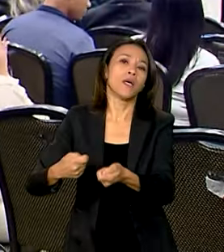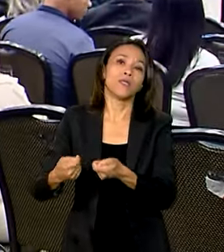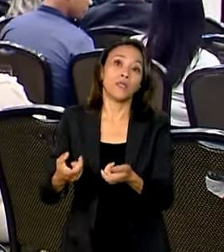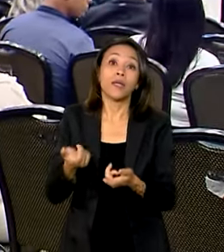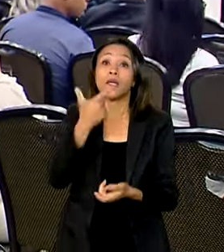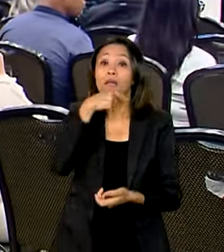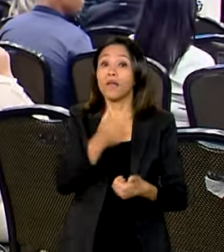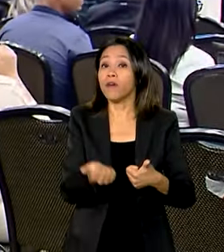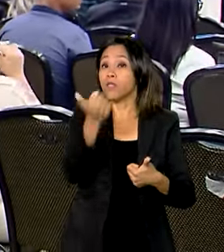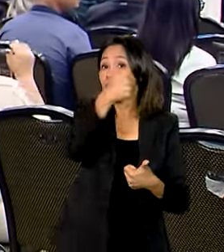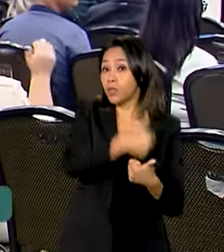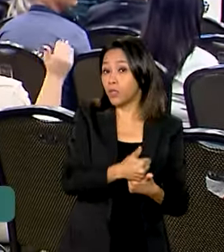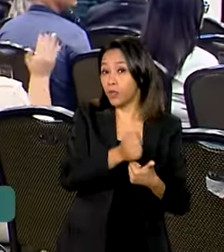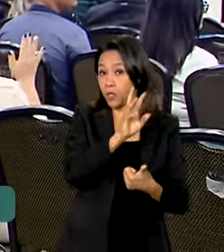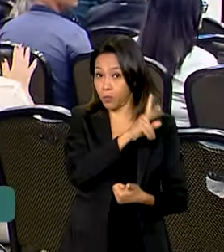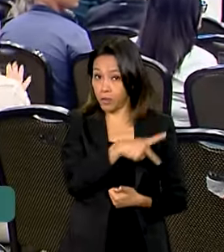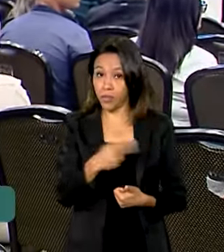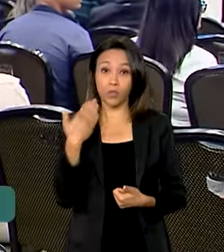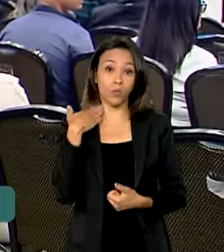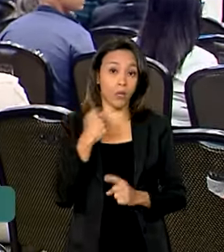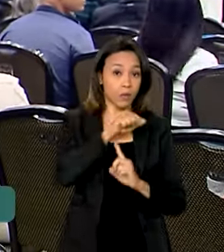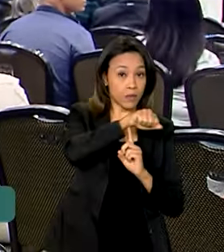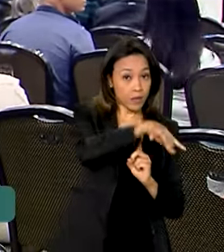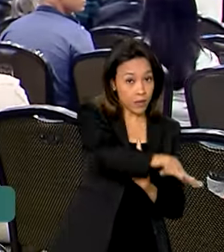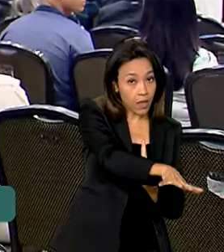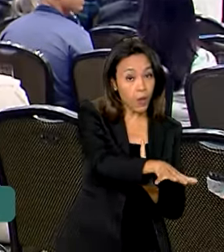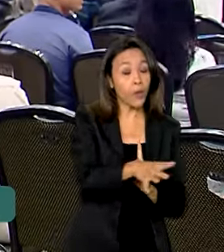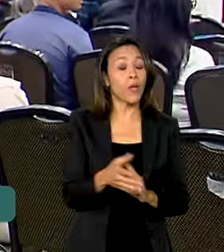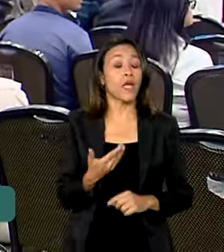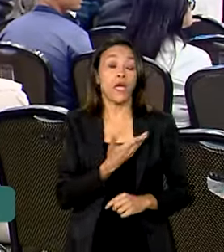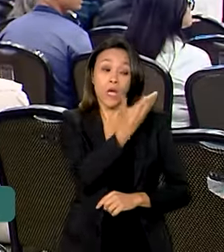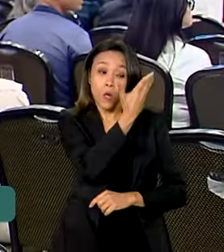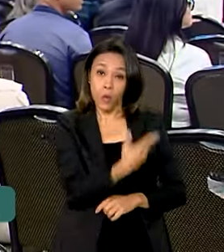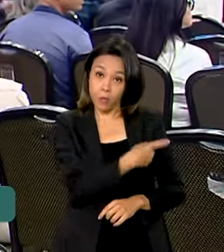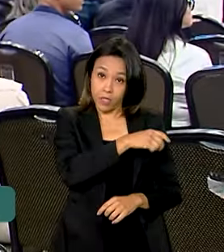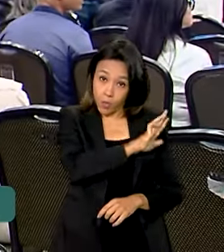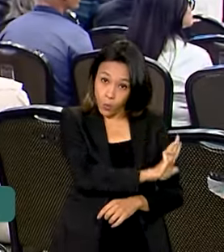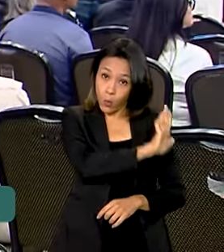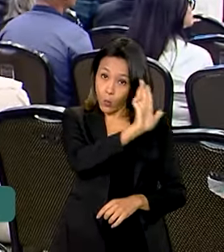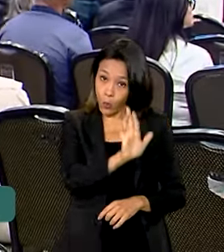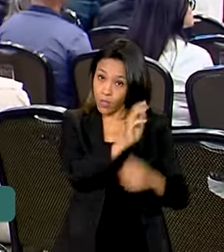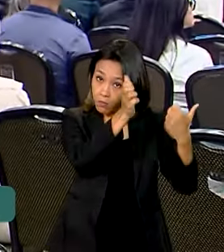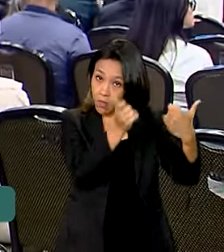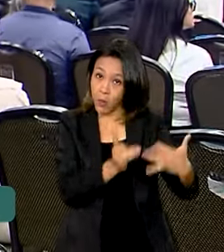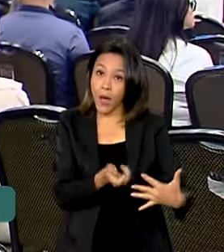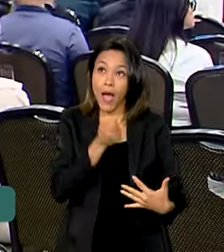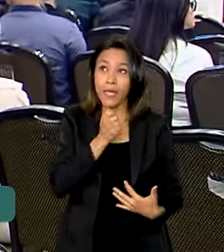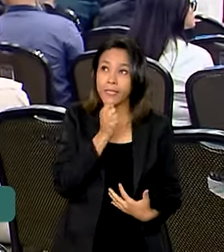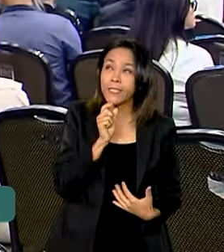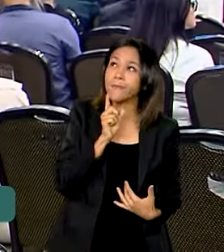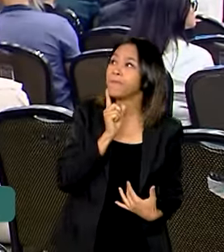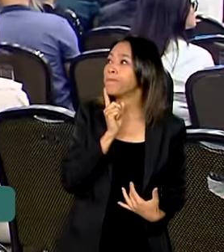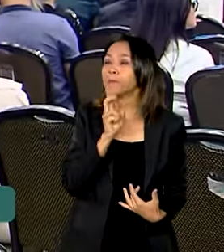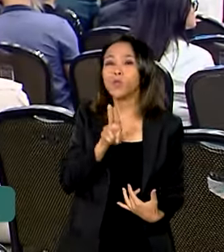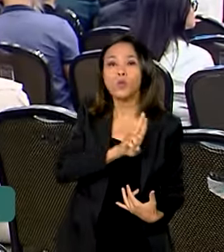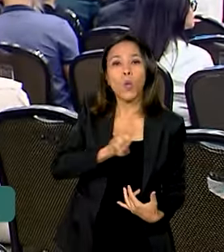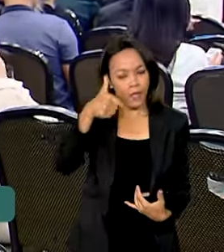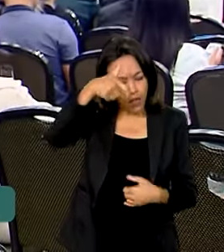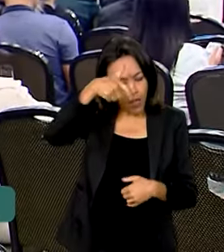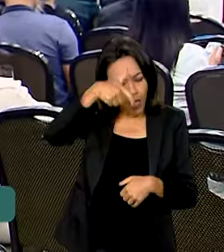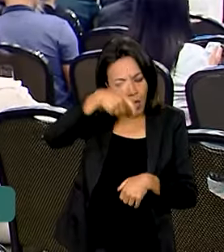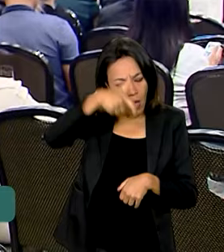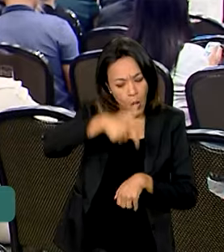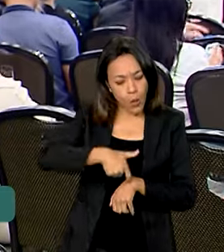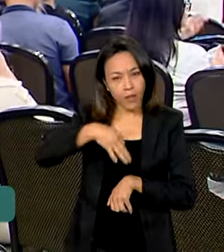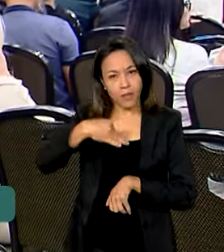o presidente do Banco Central, Roberto Campos Neto, Lula disse que, por enquanto, ainda não tem o nome e que vai anunciar na hora.